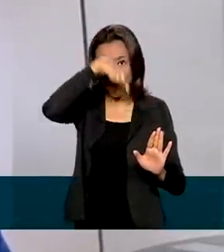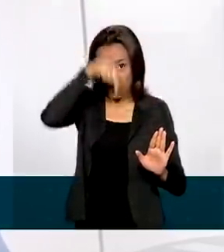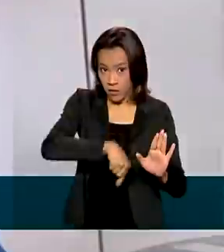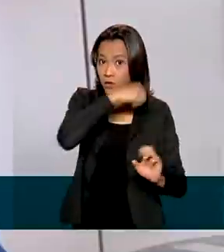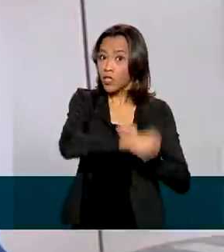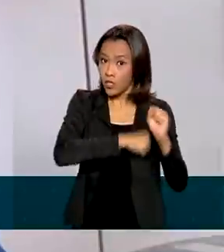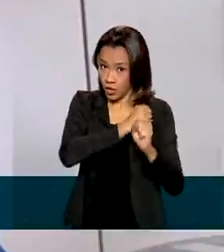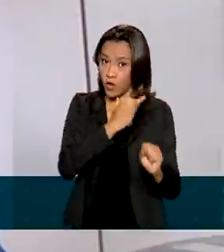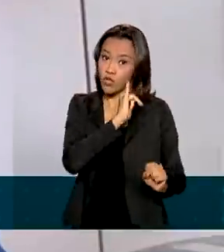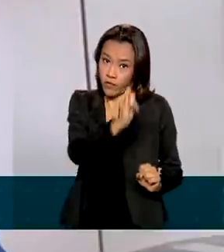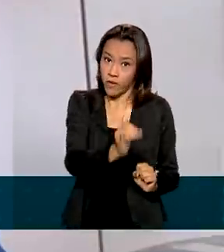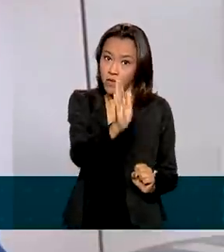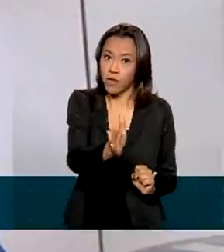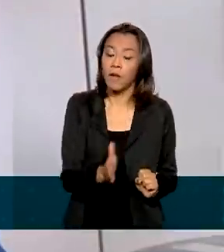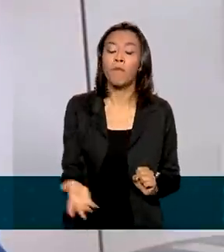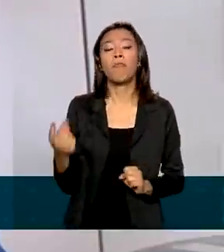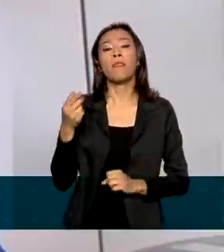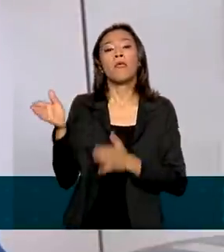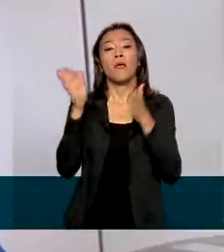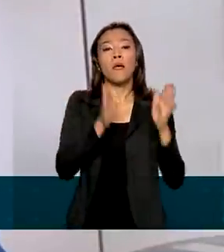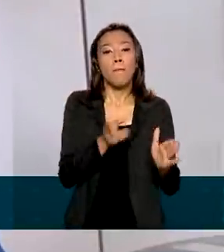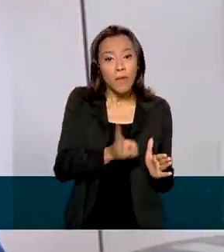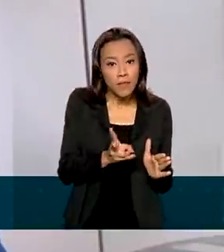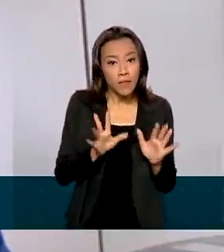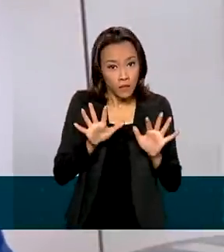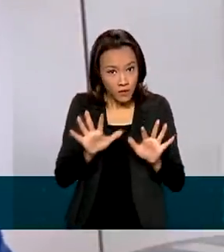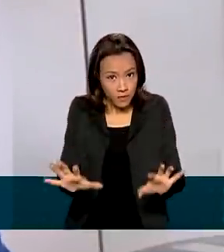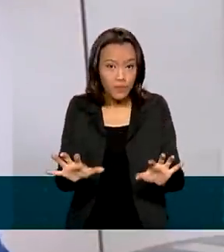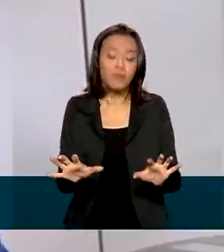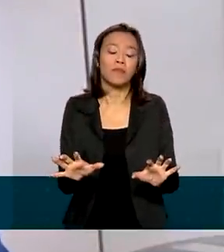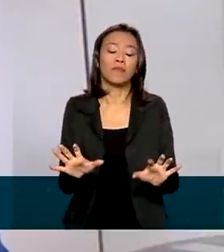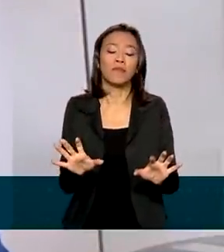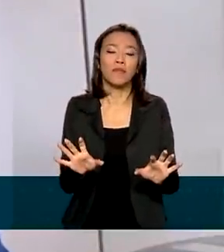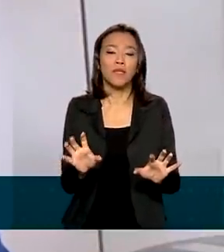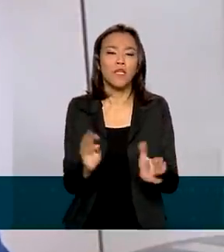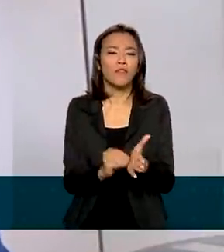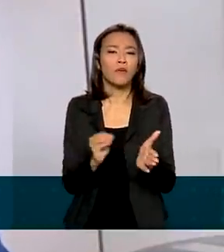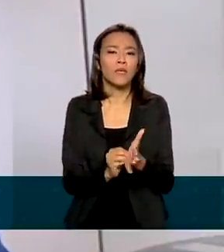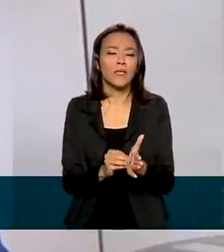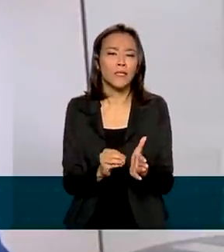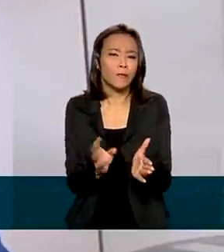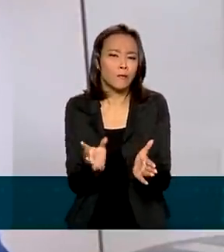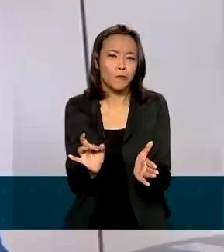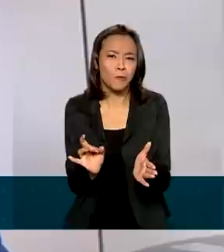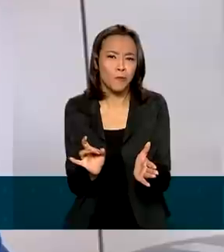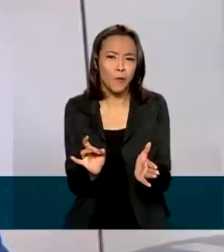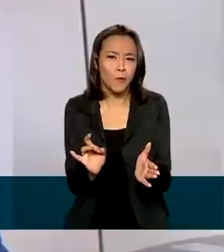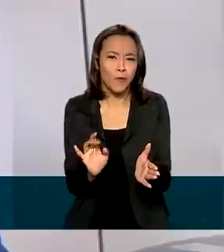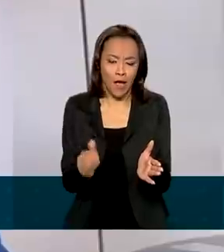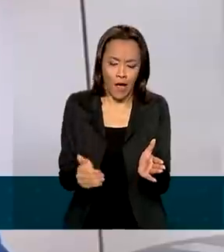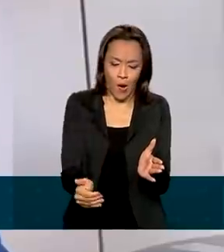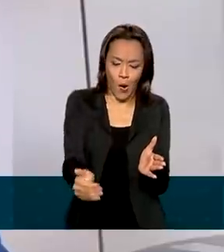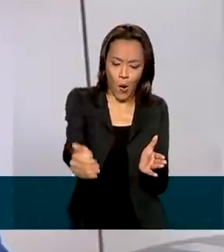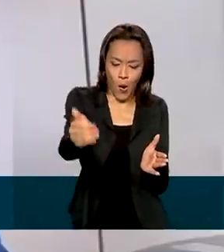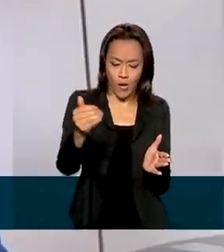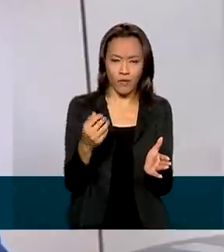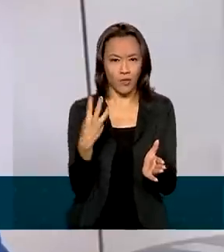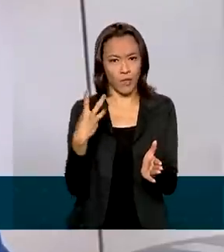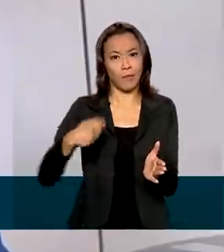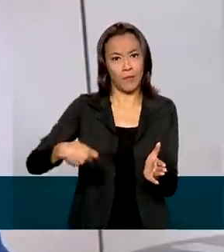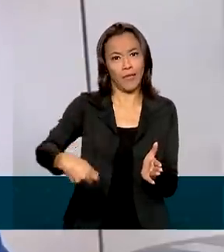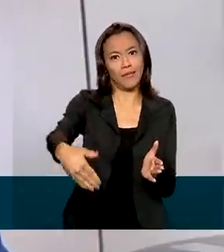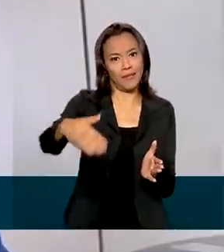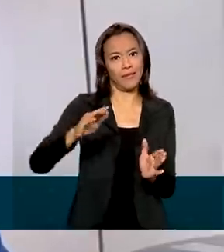mencionei. Mantido esse nível de desempenho e faltando apenas o último trimestre do ano,